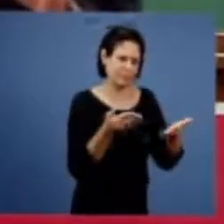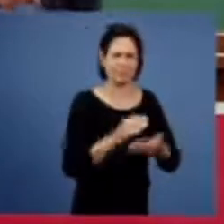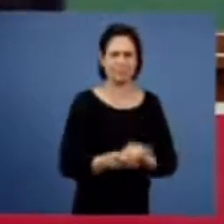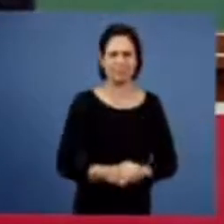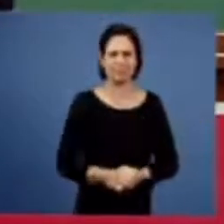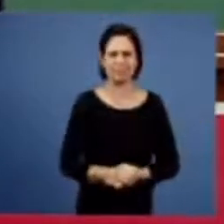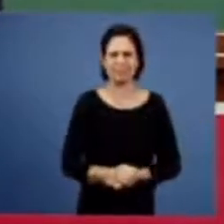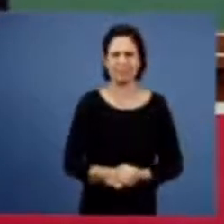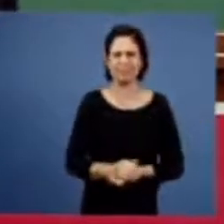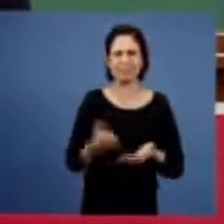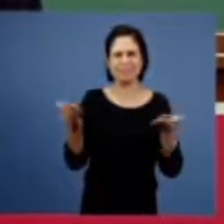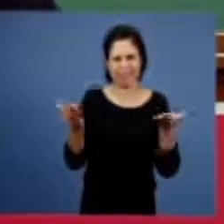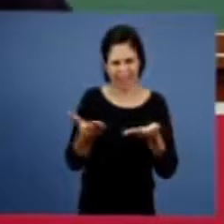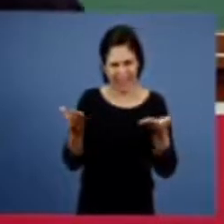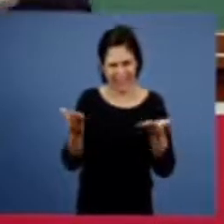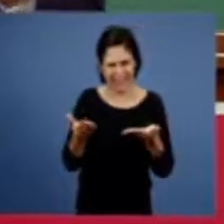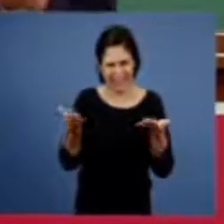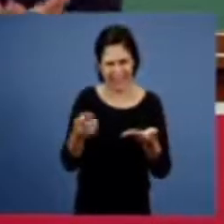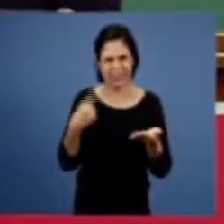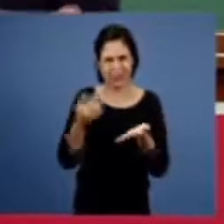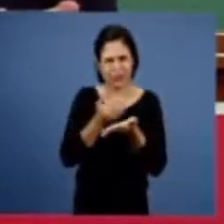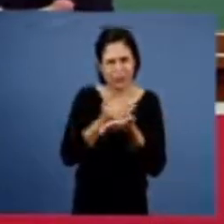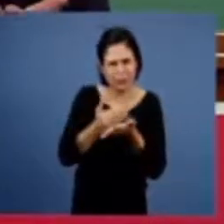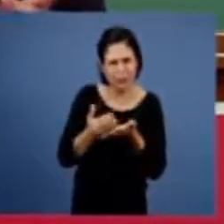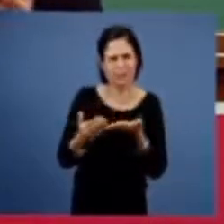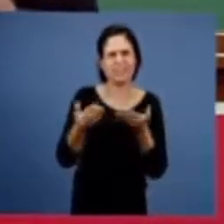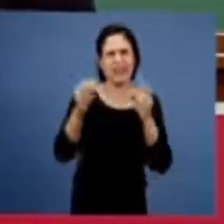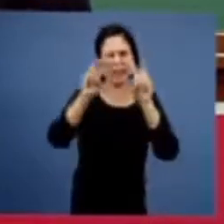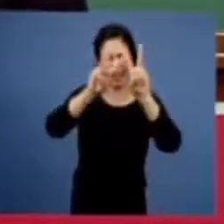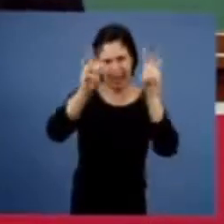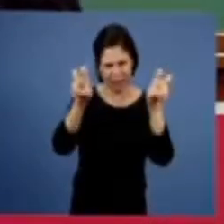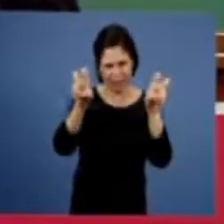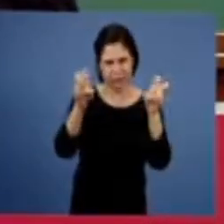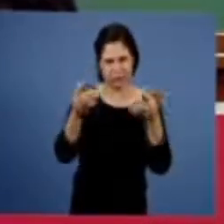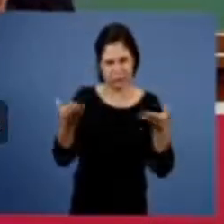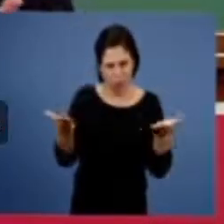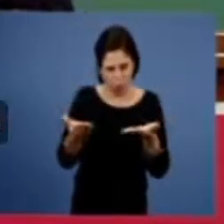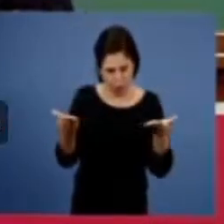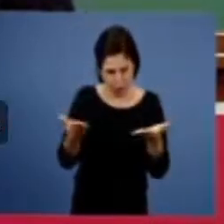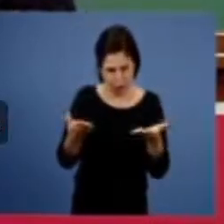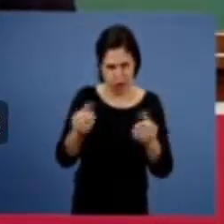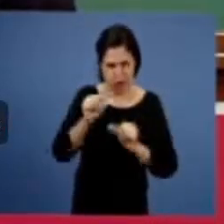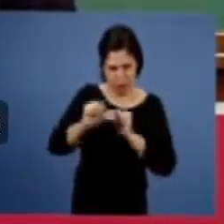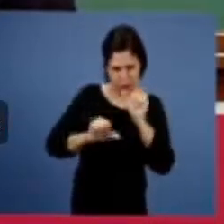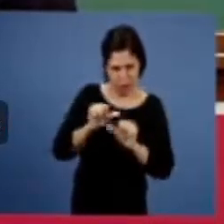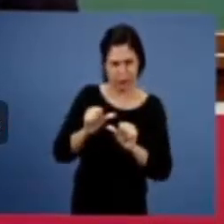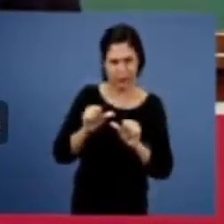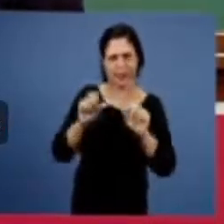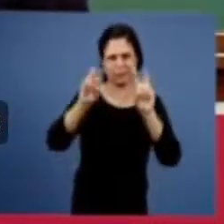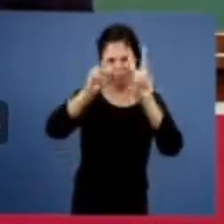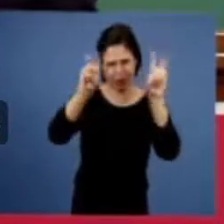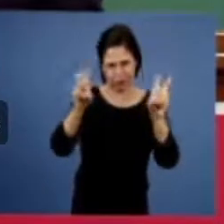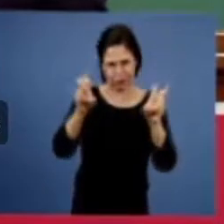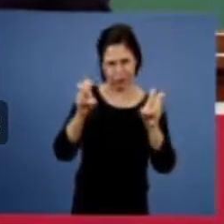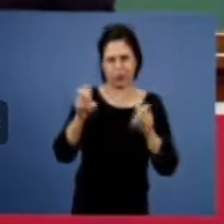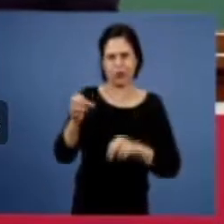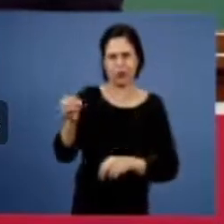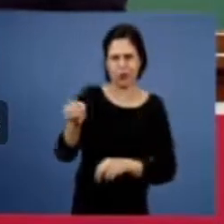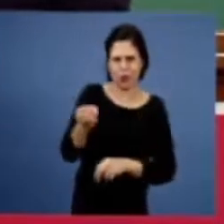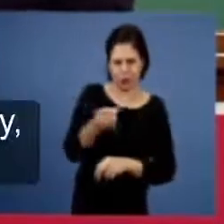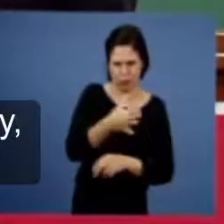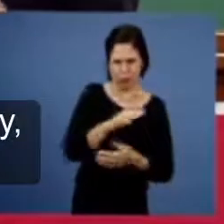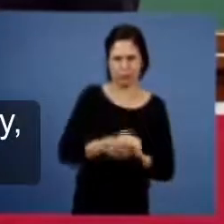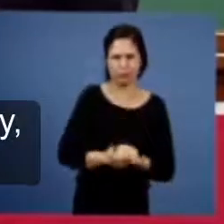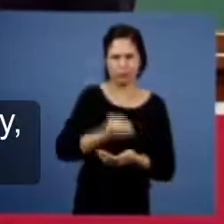irmãos nós vamos então agora entrar no assunto que nós falamos com os irmãos iríamos mudar o assunto agora entrar no outro